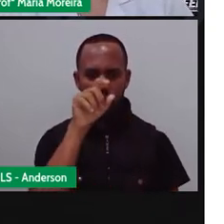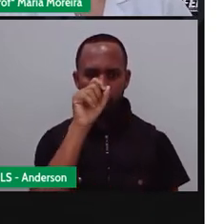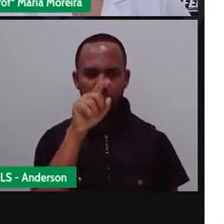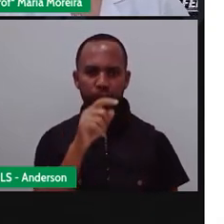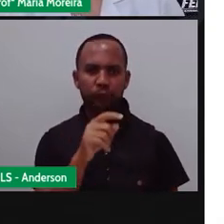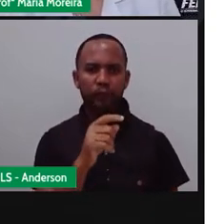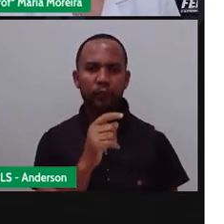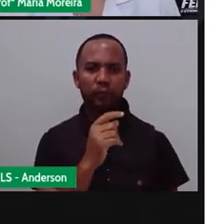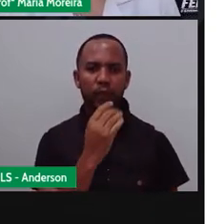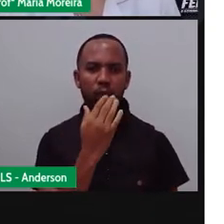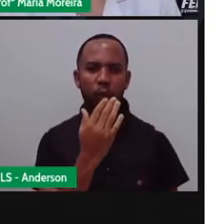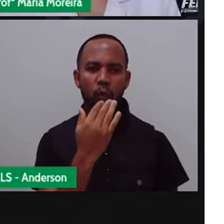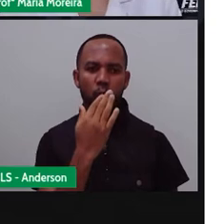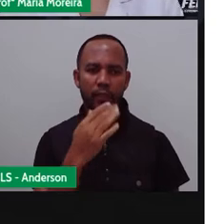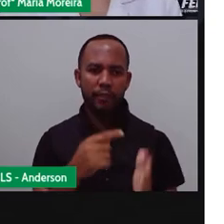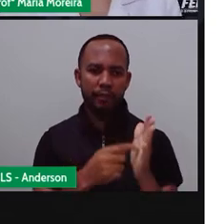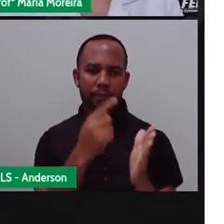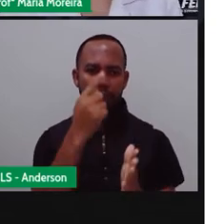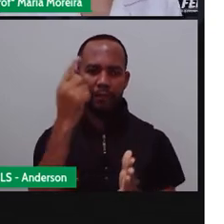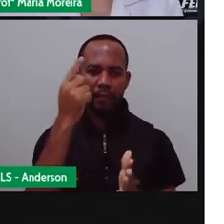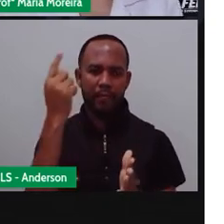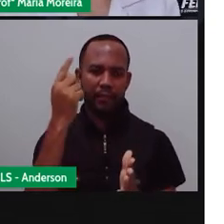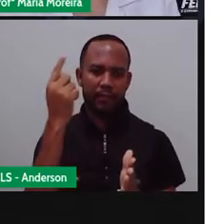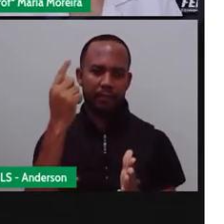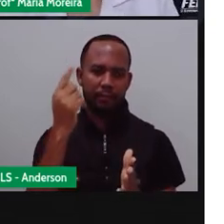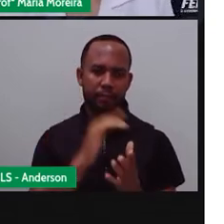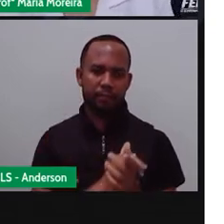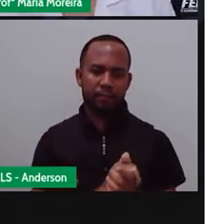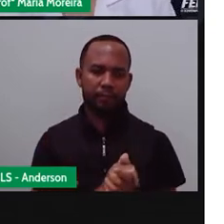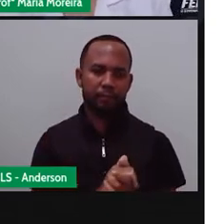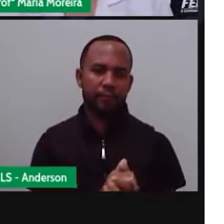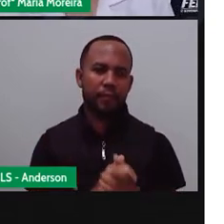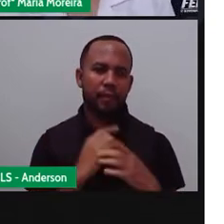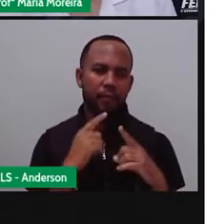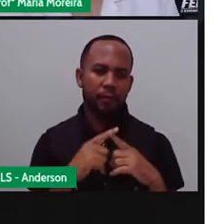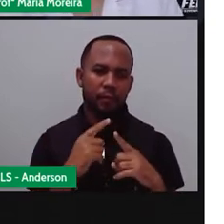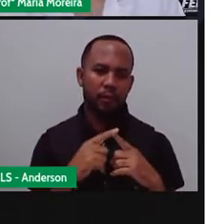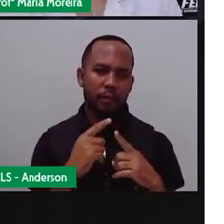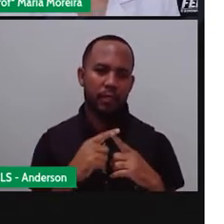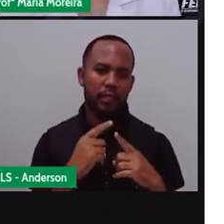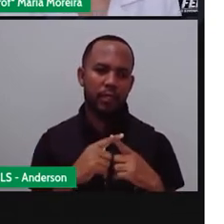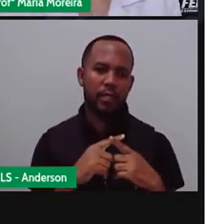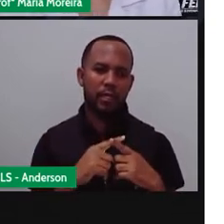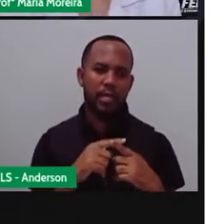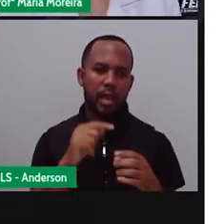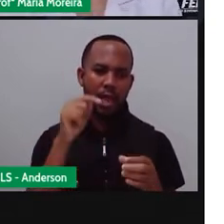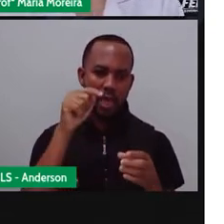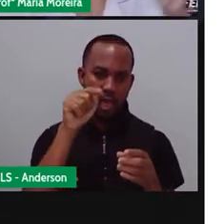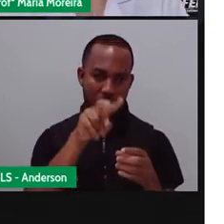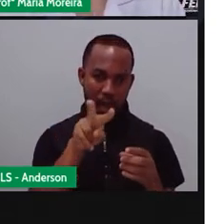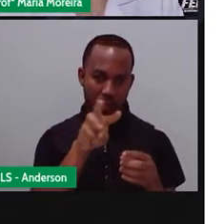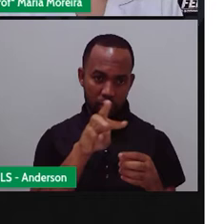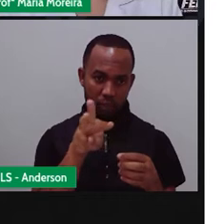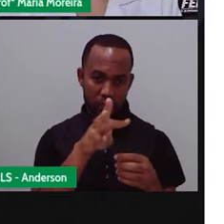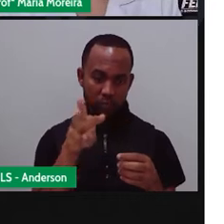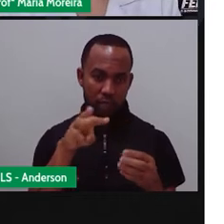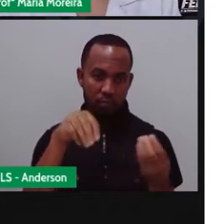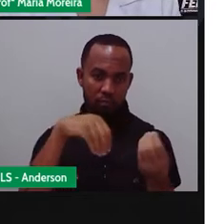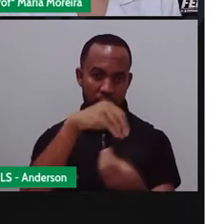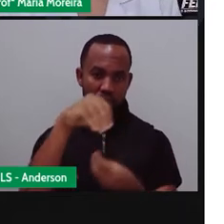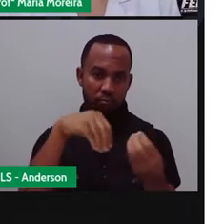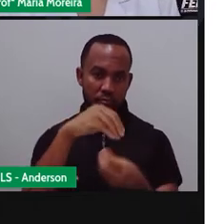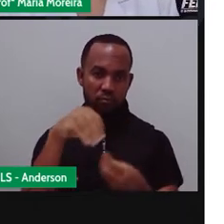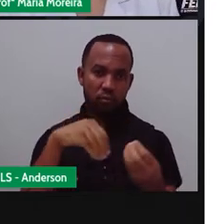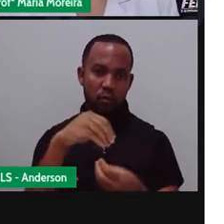são as cores primárias. E elas são chamadas de cores primárias justamente porque elas dão o quê? Origem ao quê? A todas